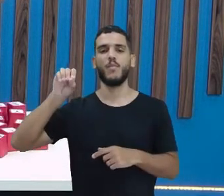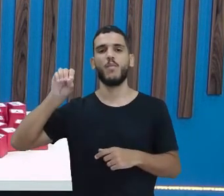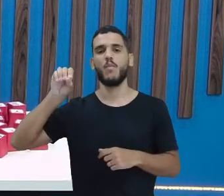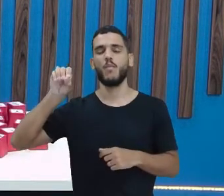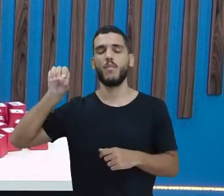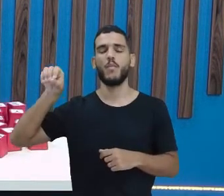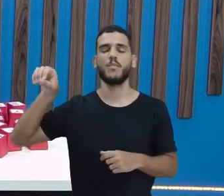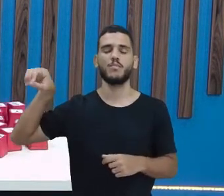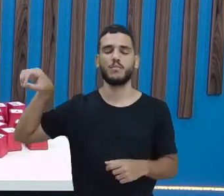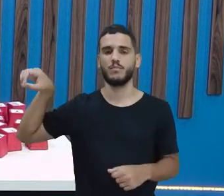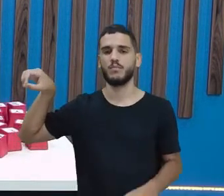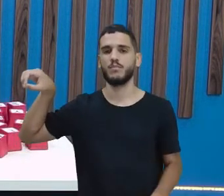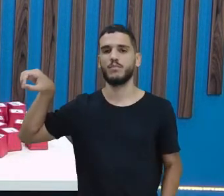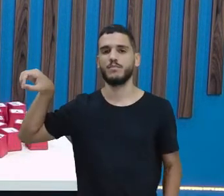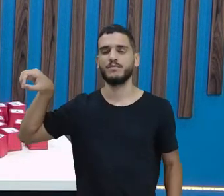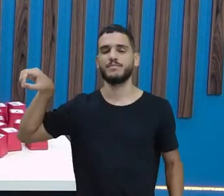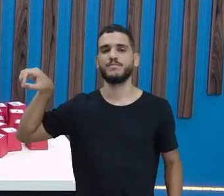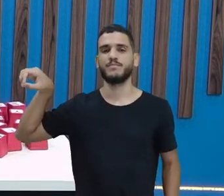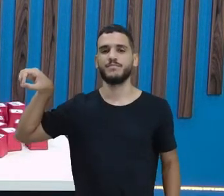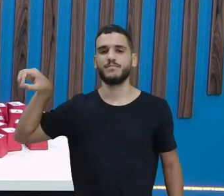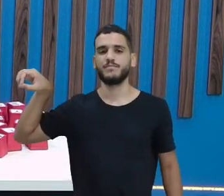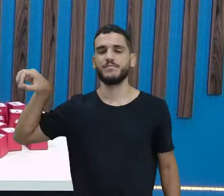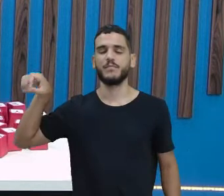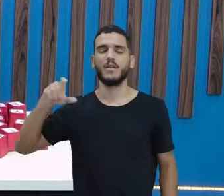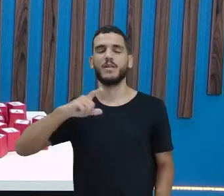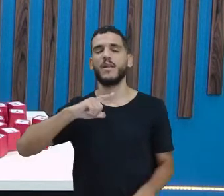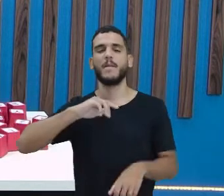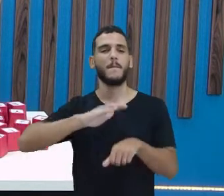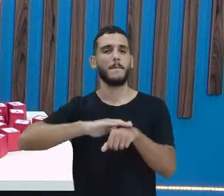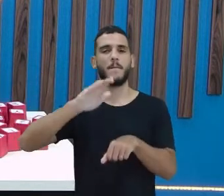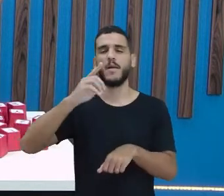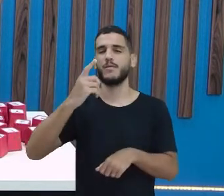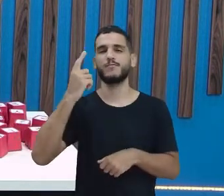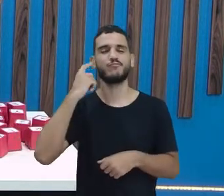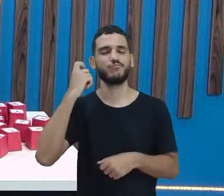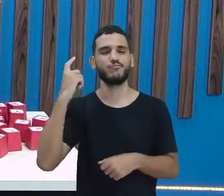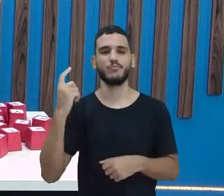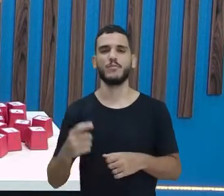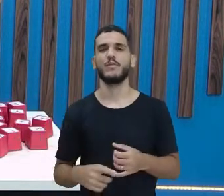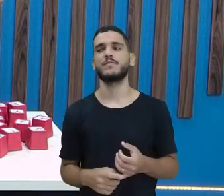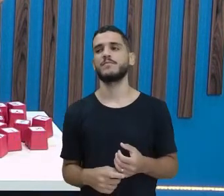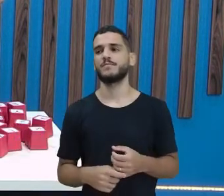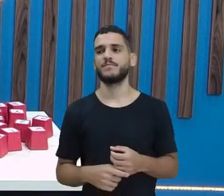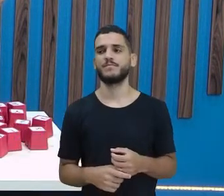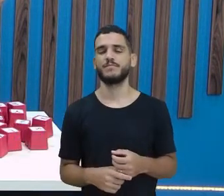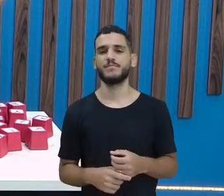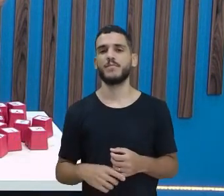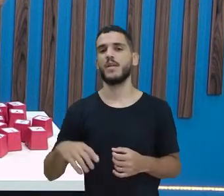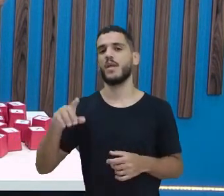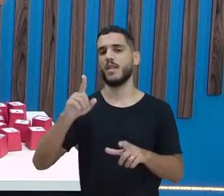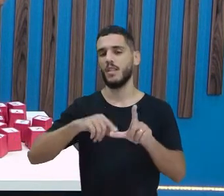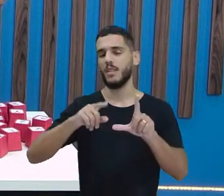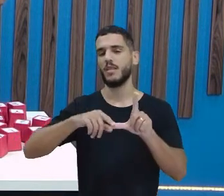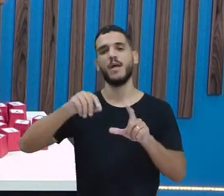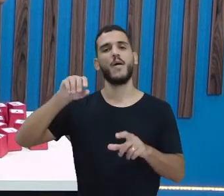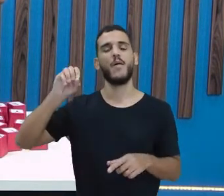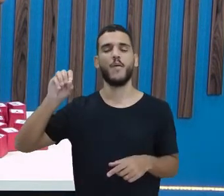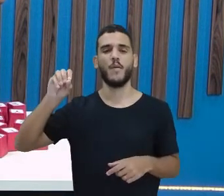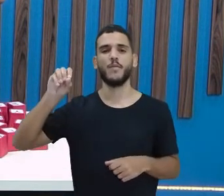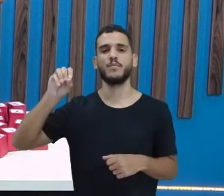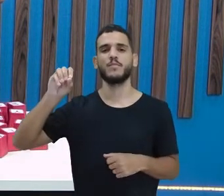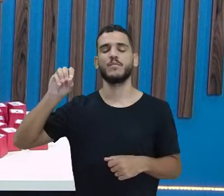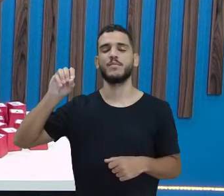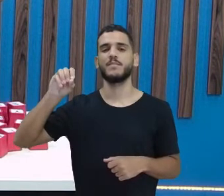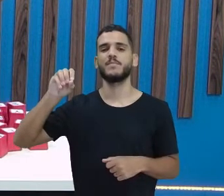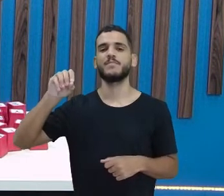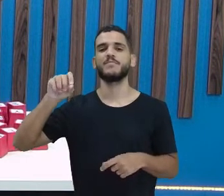que tem também mais de um som. Ela tem o som de O, a letra O. E,